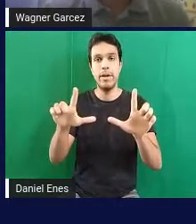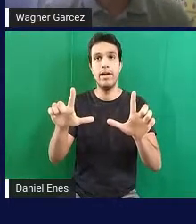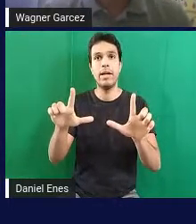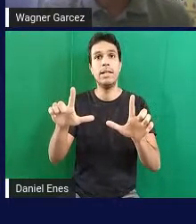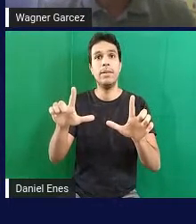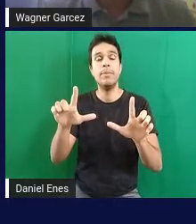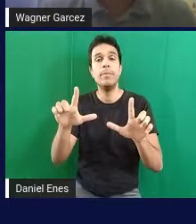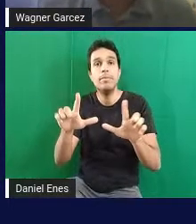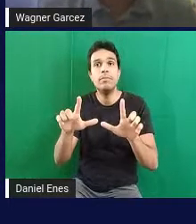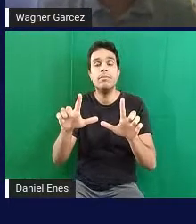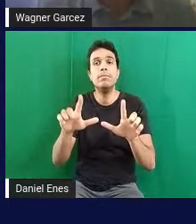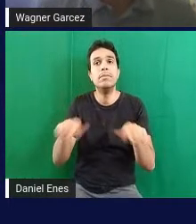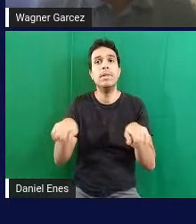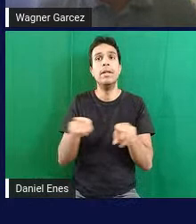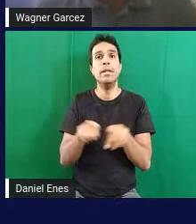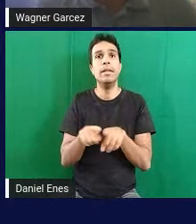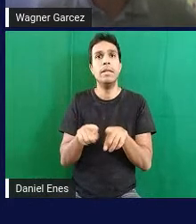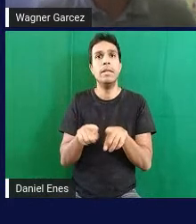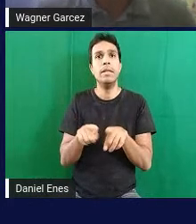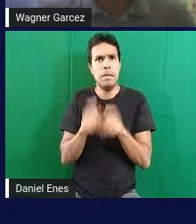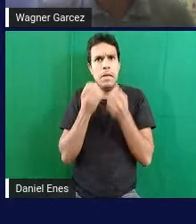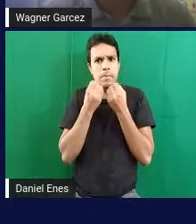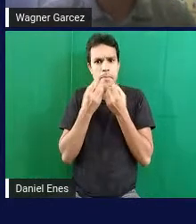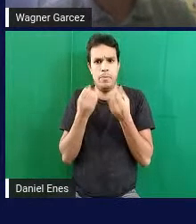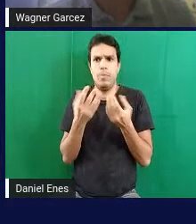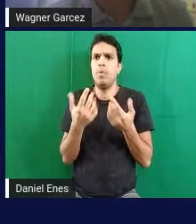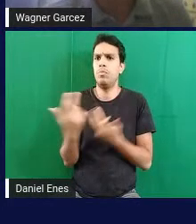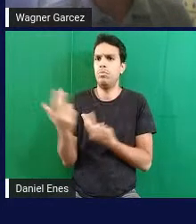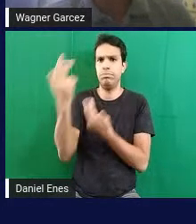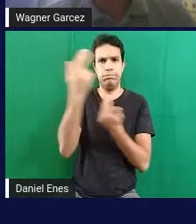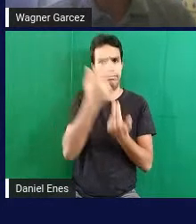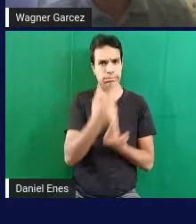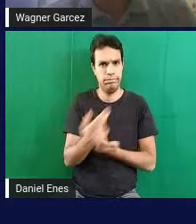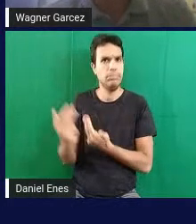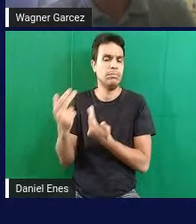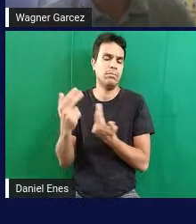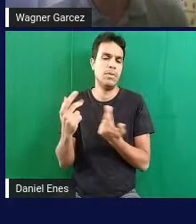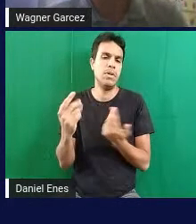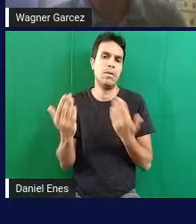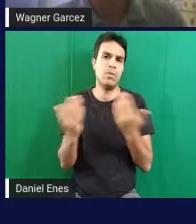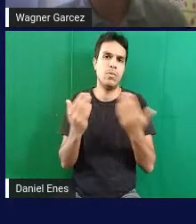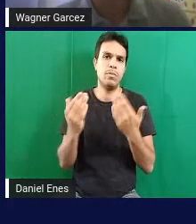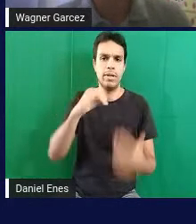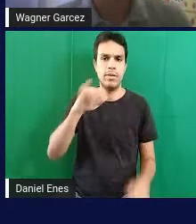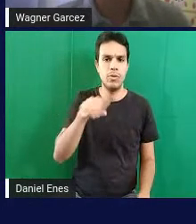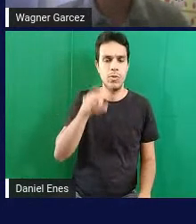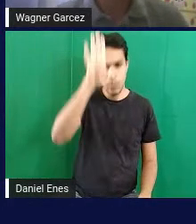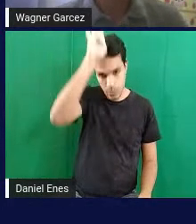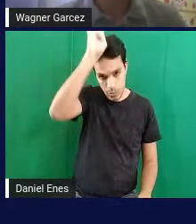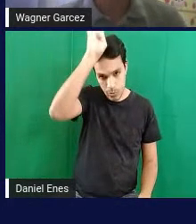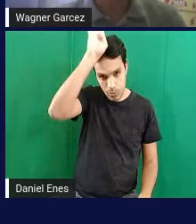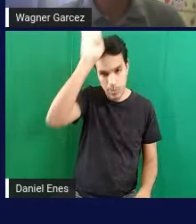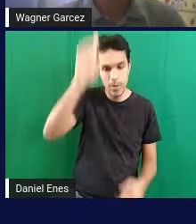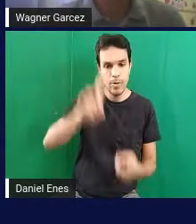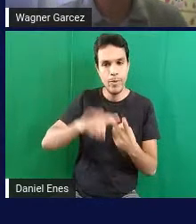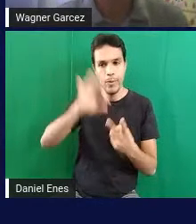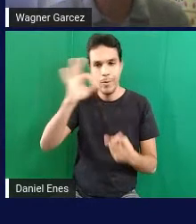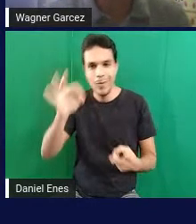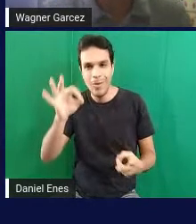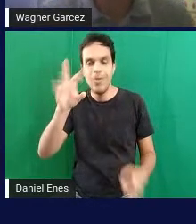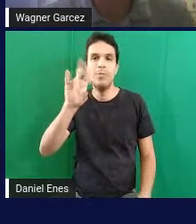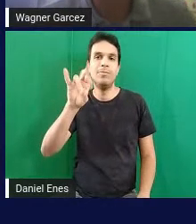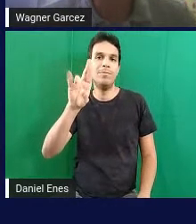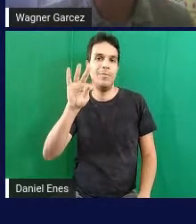ele também é tão bom quanto os demais, assim como o JAWS, assim como o Virtual Vision. Só que tem essa vantagem que eu